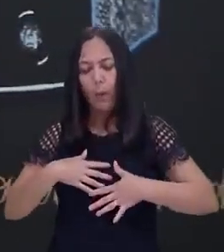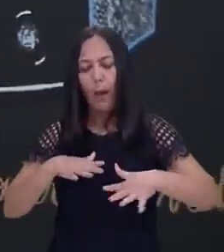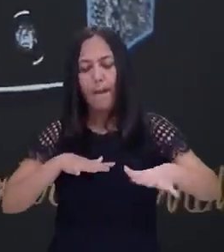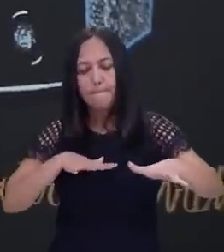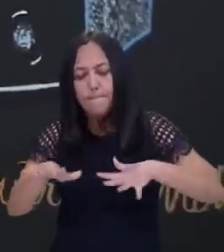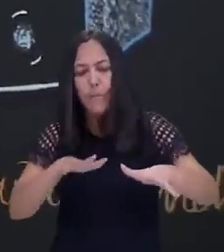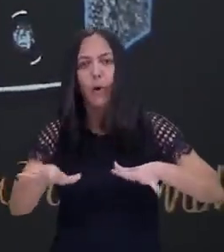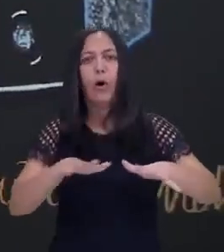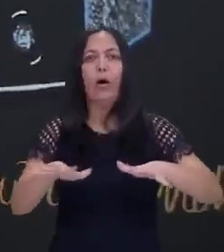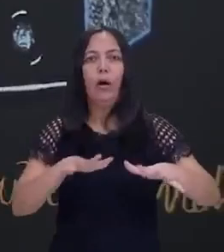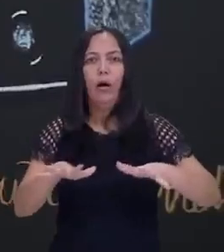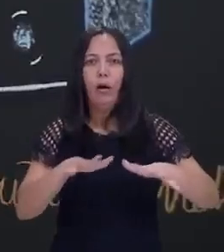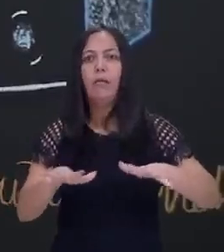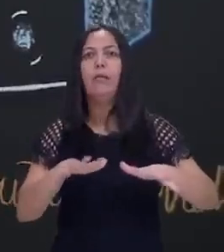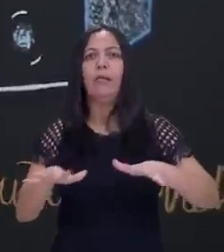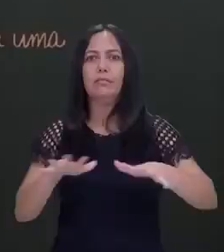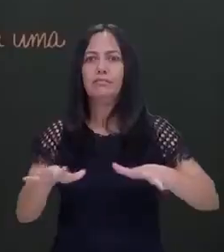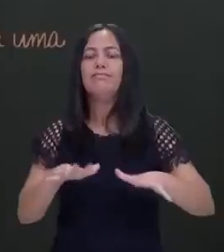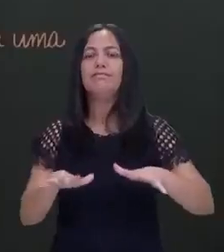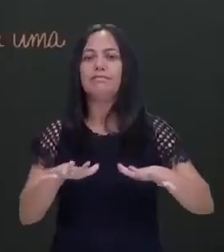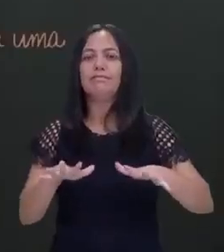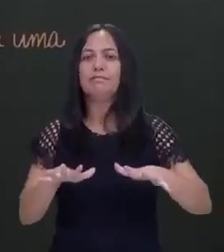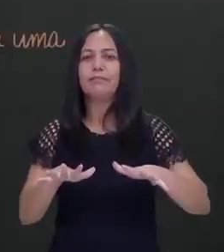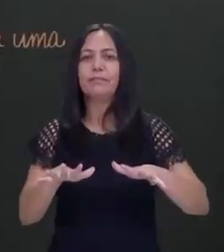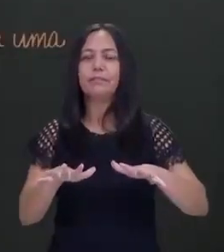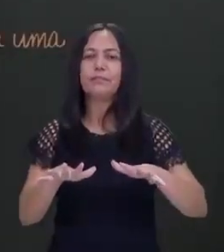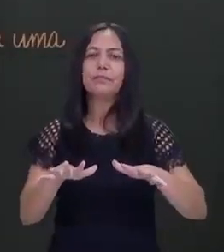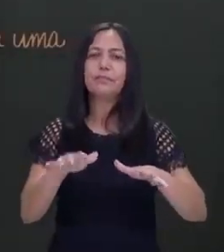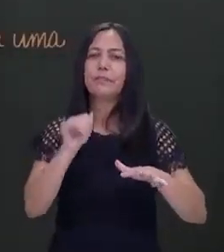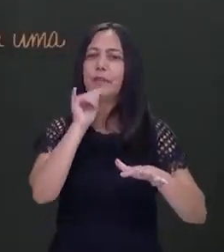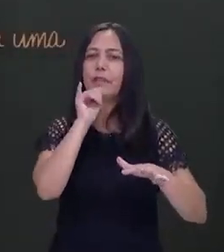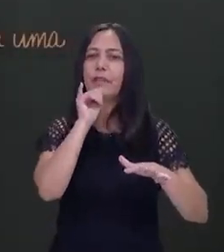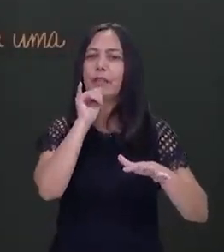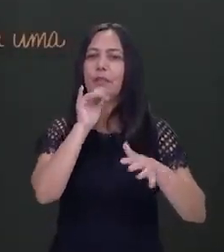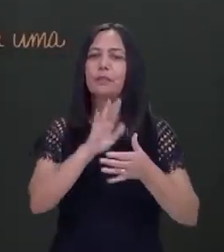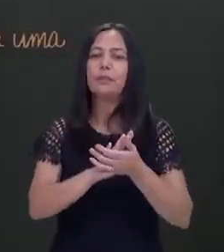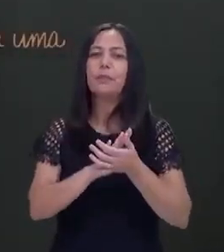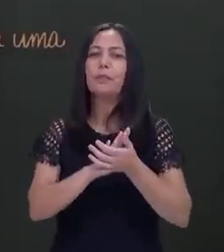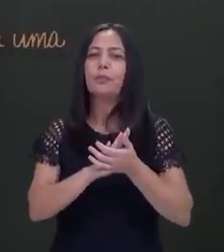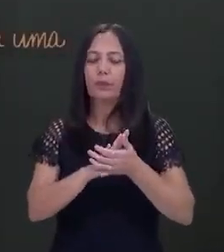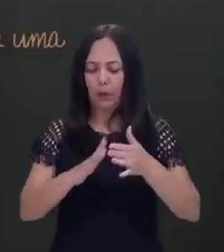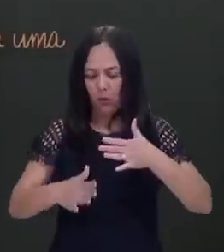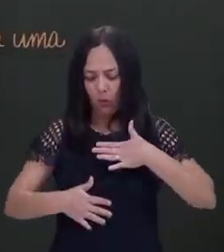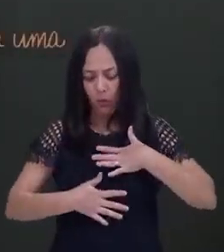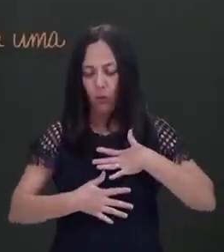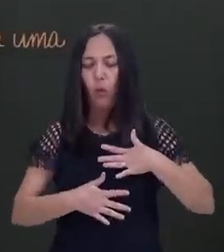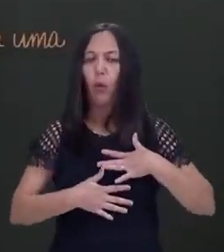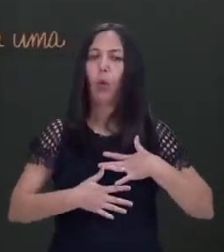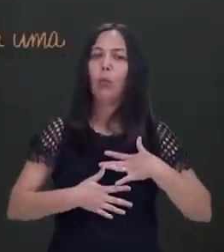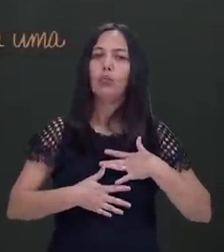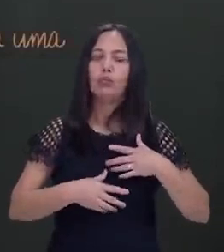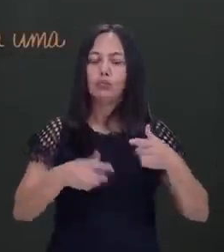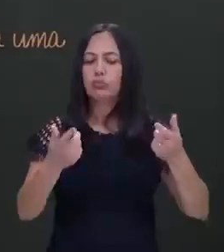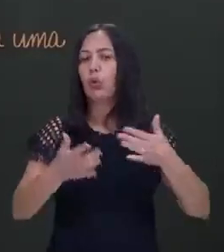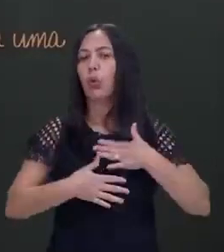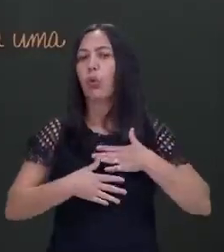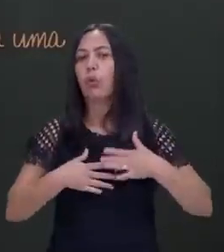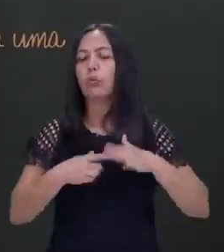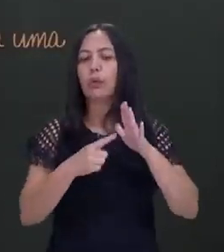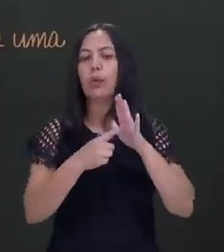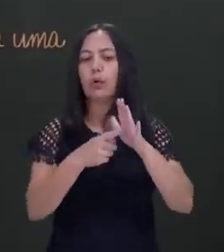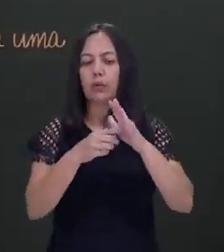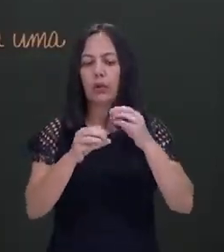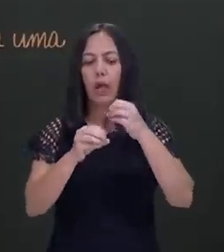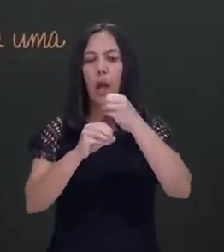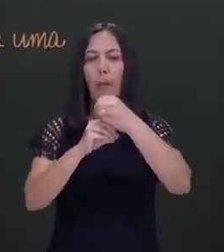em maior agitação. Então, olhando aqui. Representando aqui um corpo, moléculas dando a